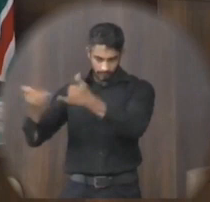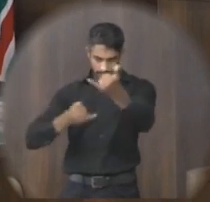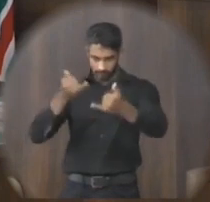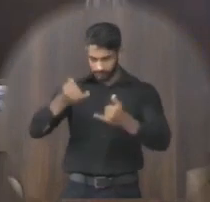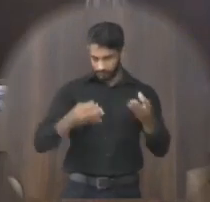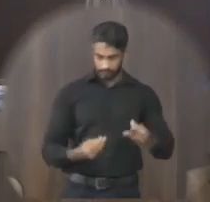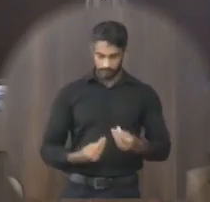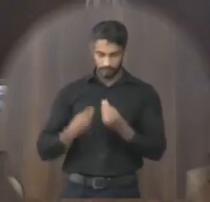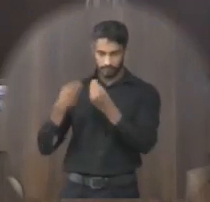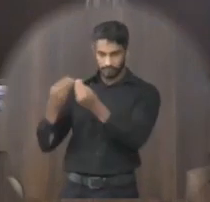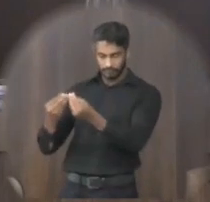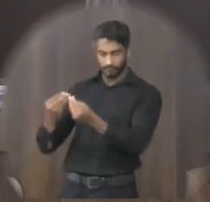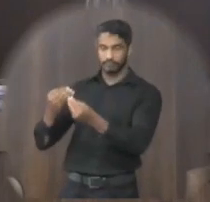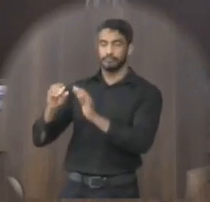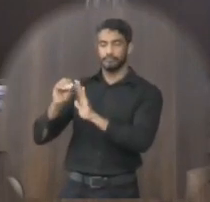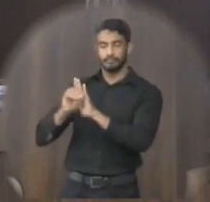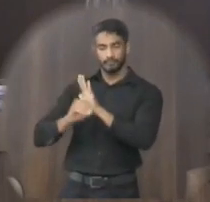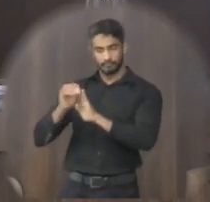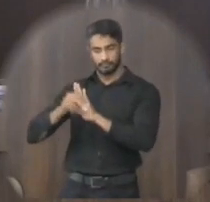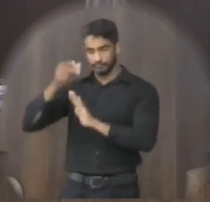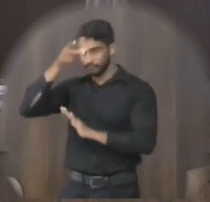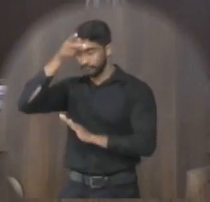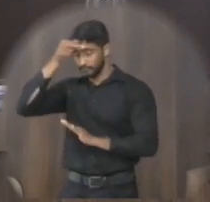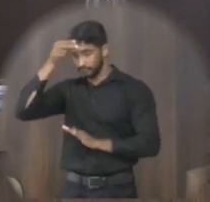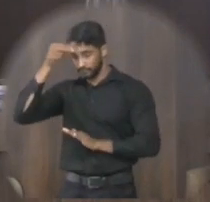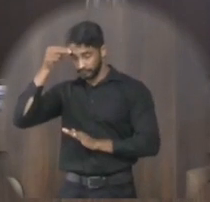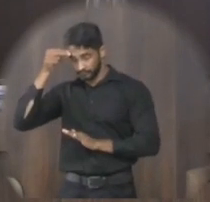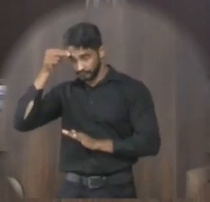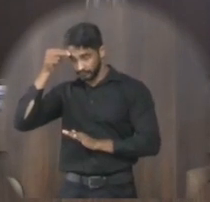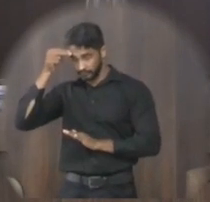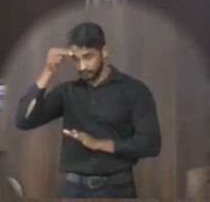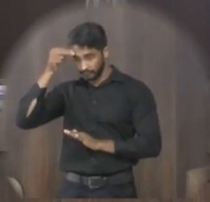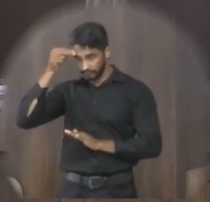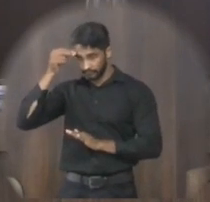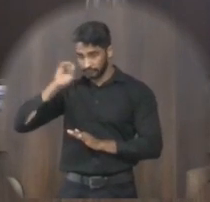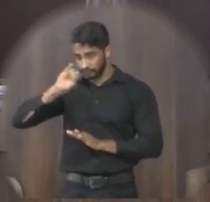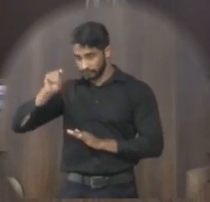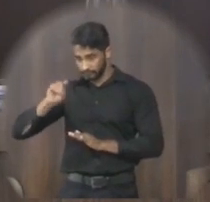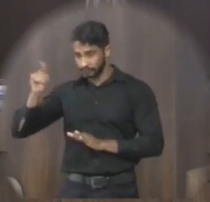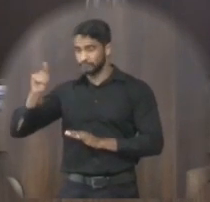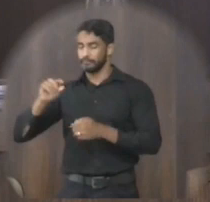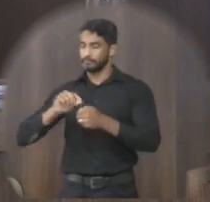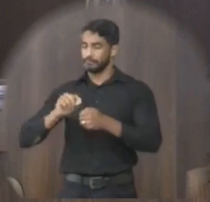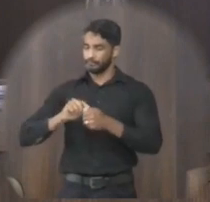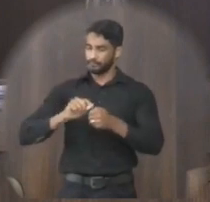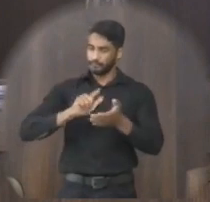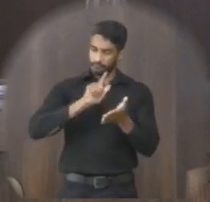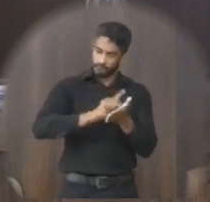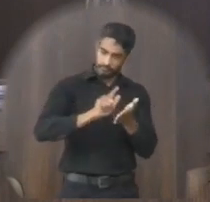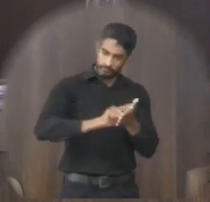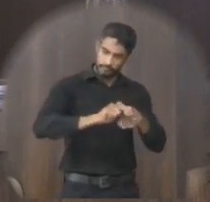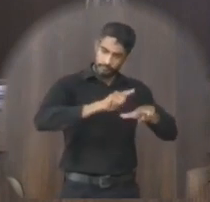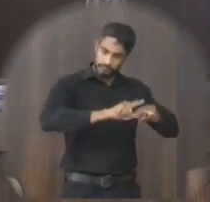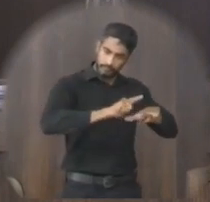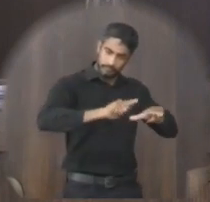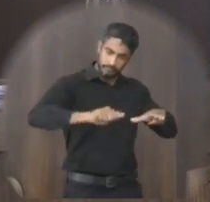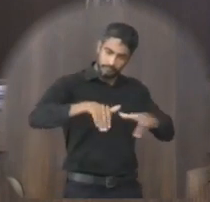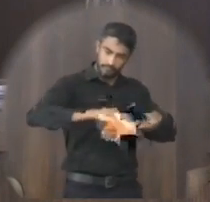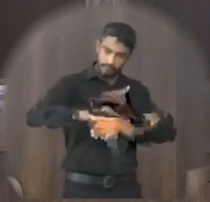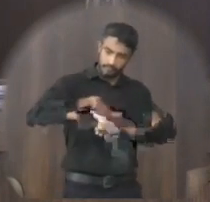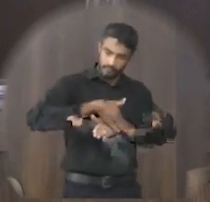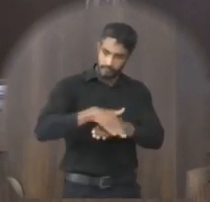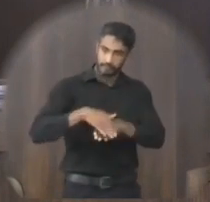requerir que seja encaminhado ofício ao prefeito municipal senhor José Aparecido Mendes para que seja providenciada a limpeza e calçamento da seguinte via